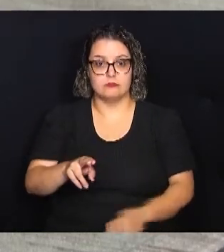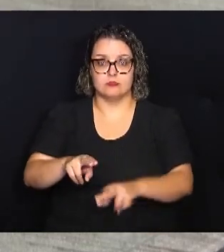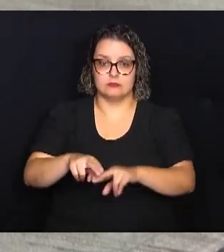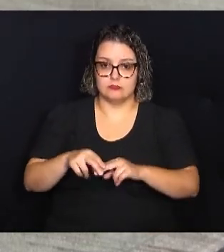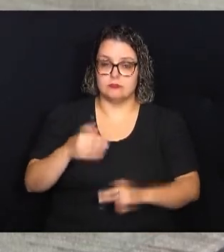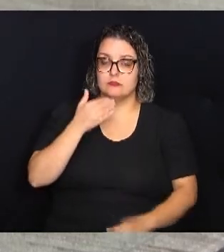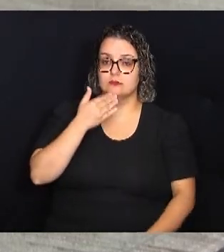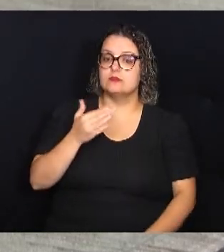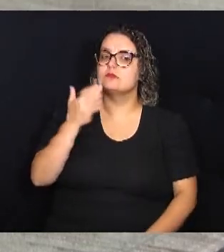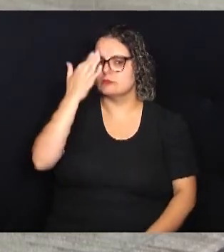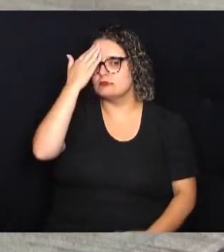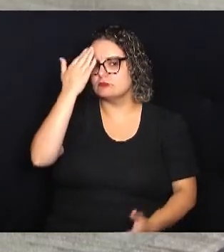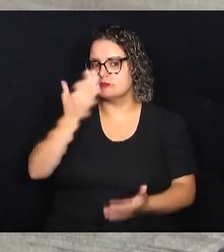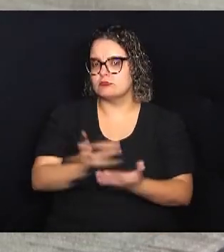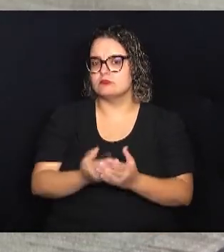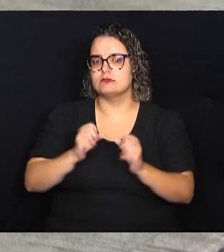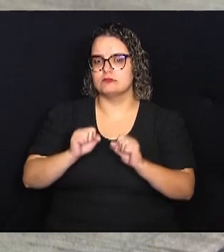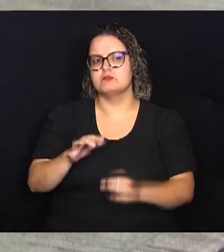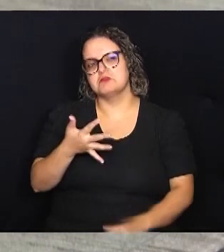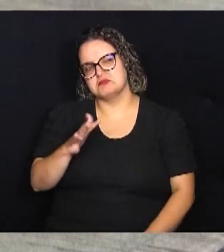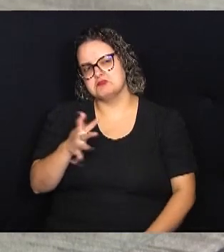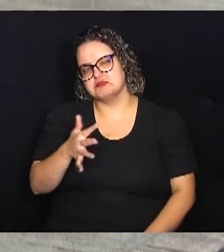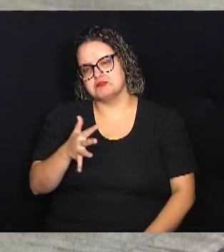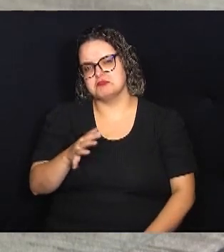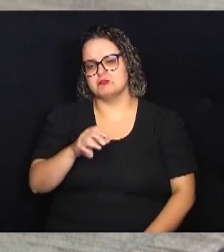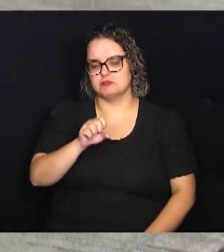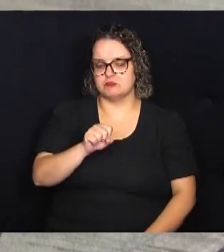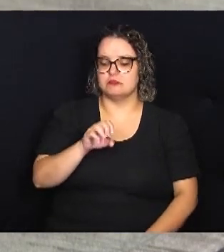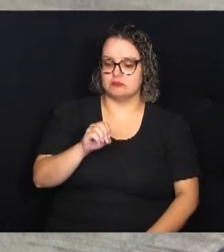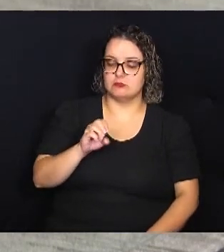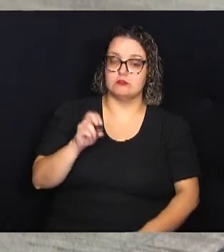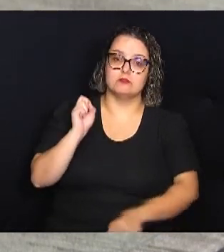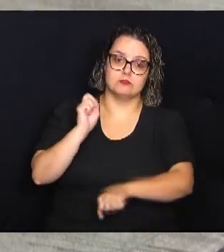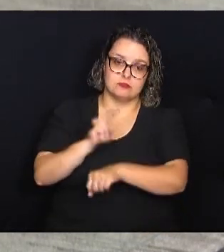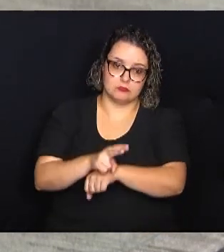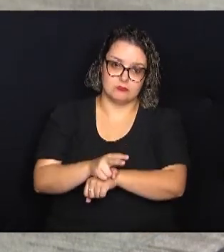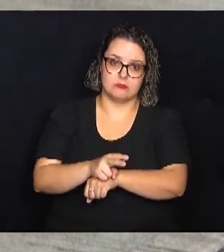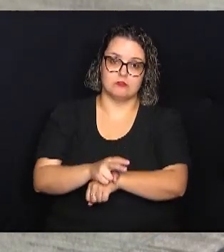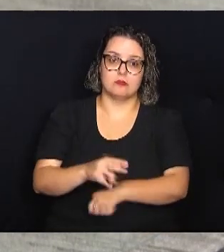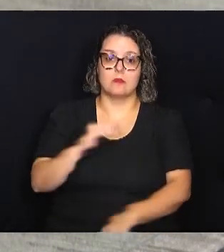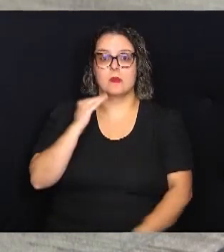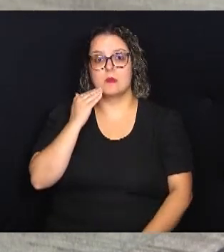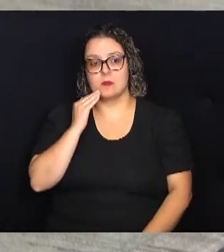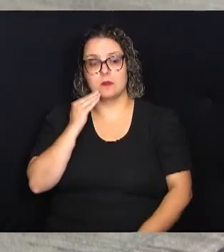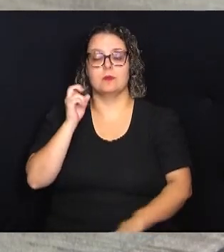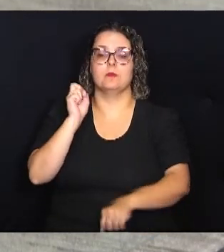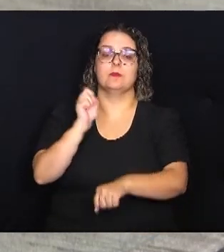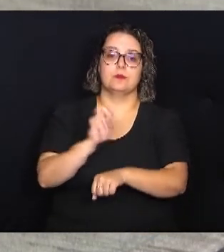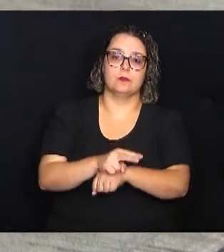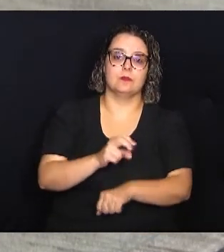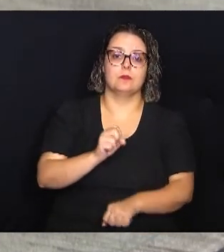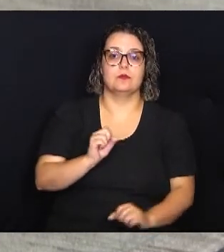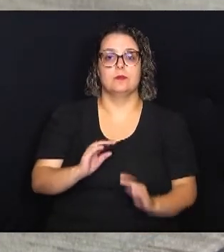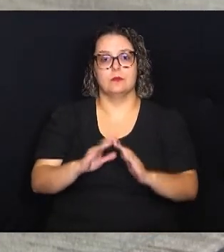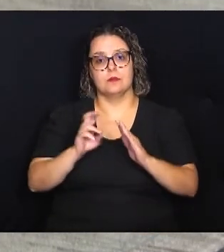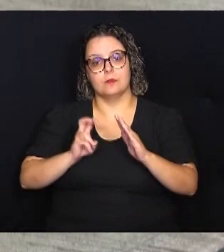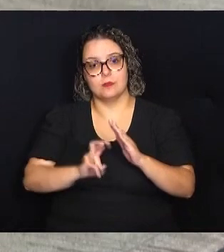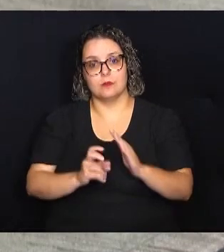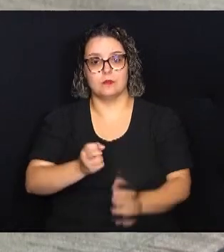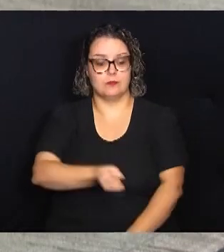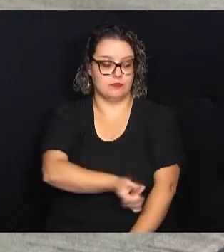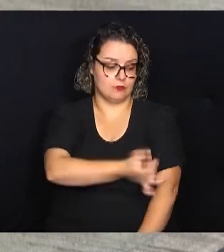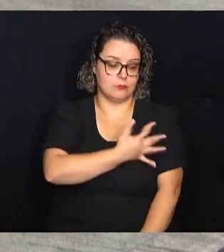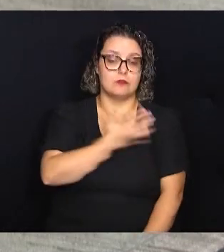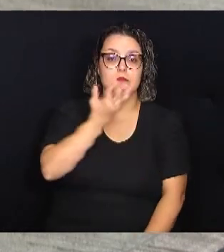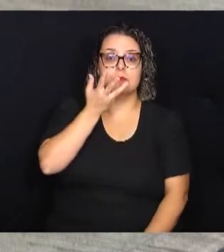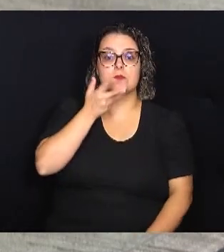acreditamos que sejam aproximadamente 800 vagas o déficit de creche. Então, em ensino fundamental, nós temos crianças que saem de